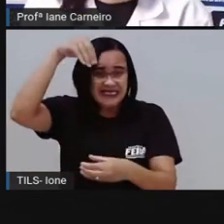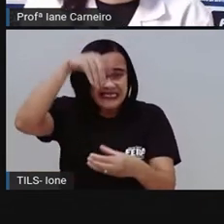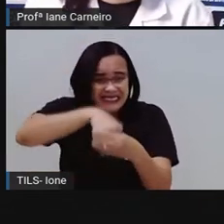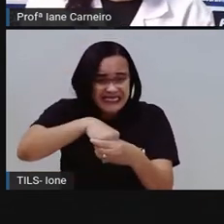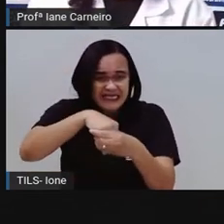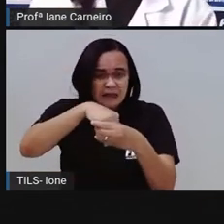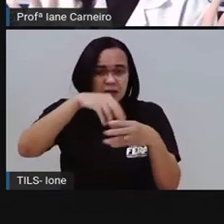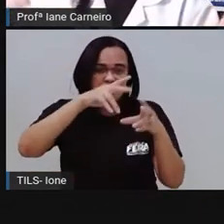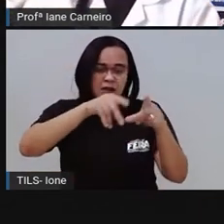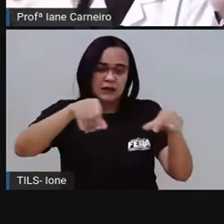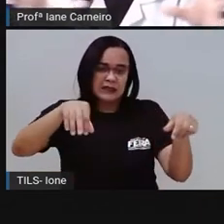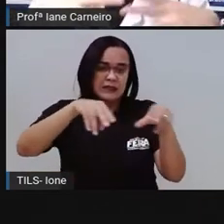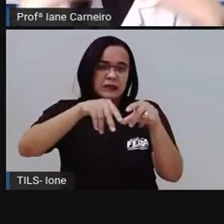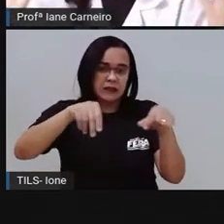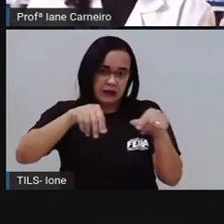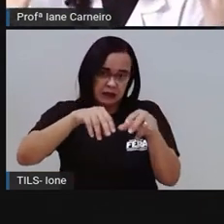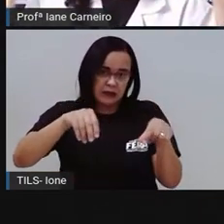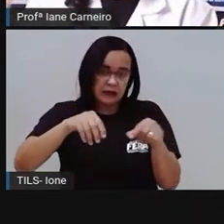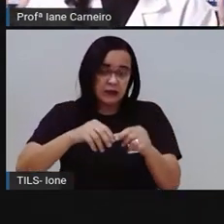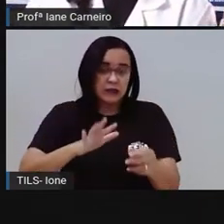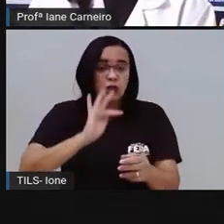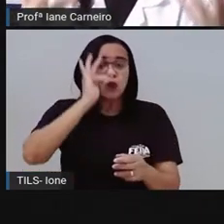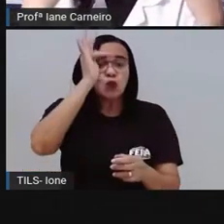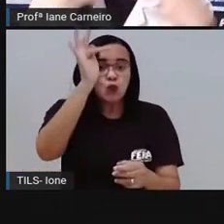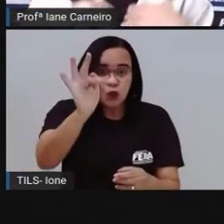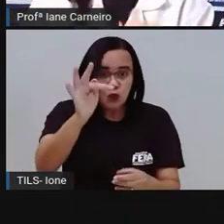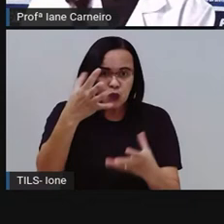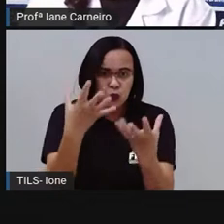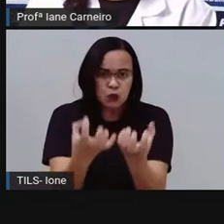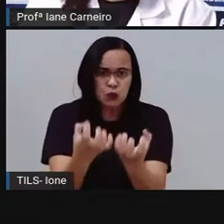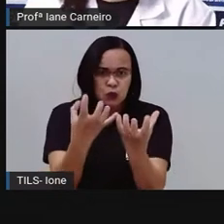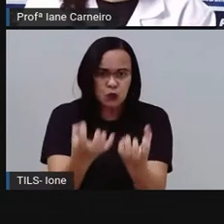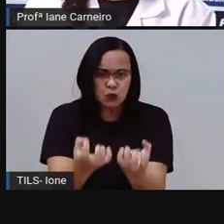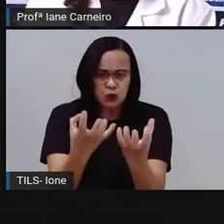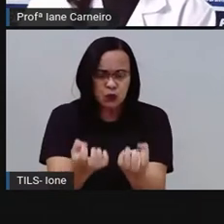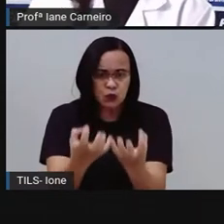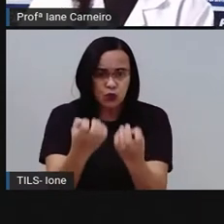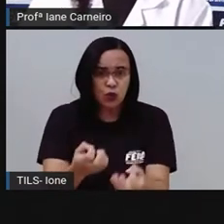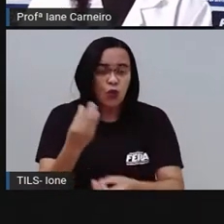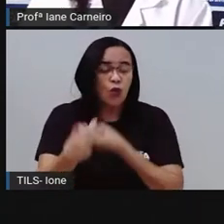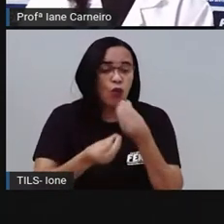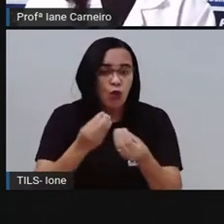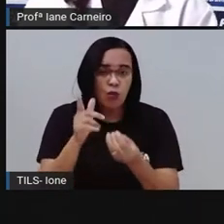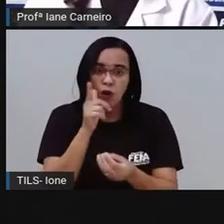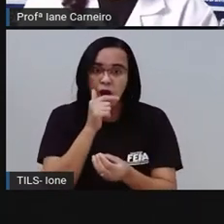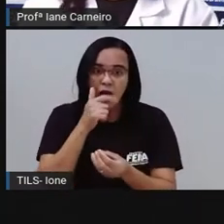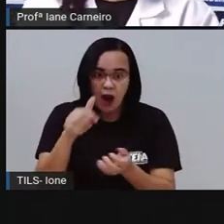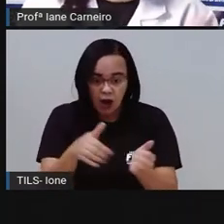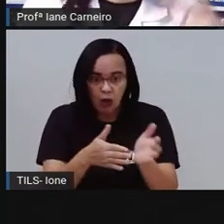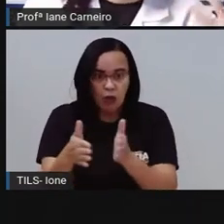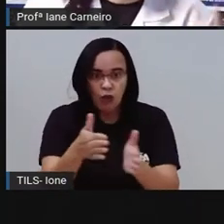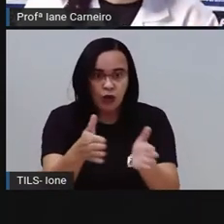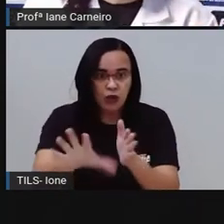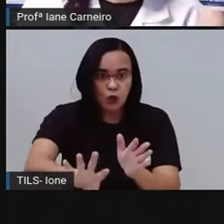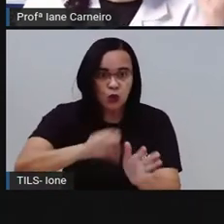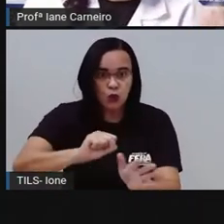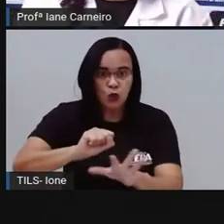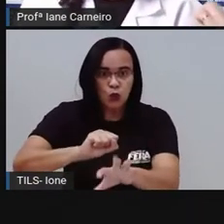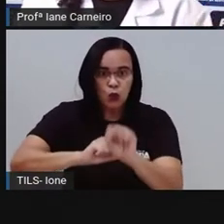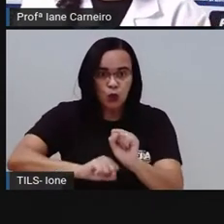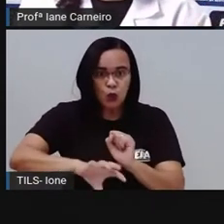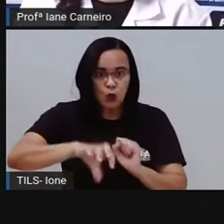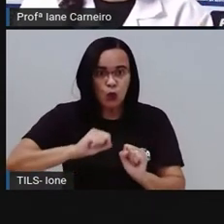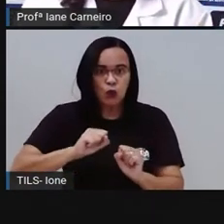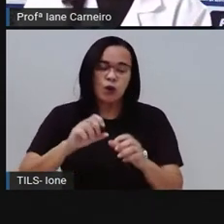para beber, né? Que o serviço que coleta a água usa, utiliza essa água. Então, o lixo, hoje em dia, não